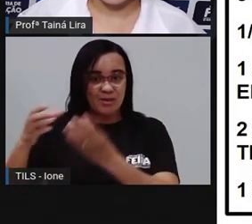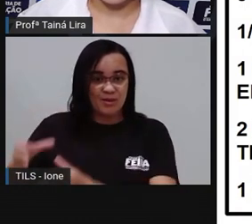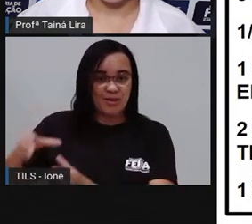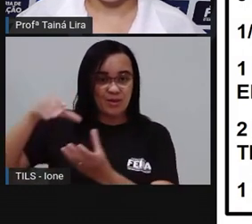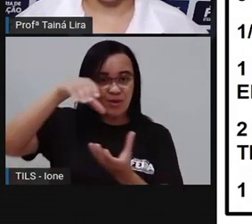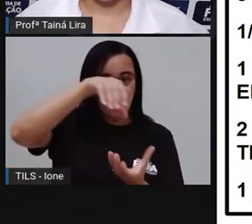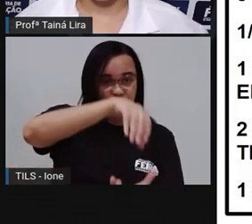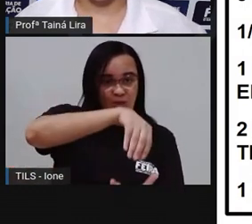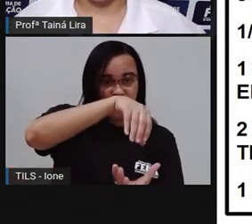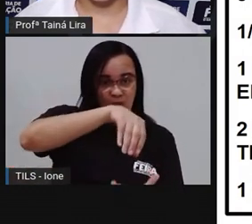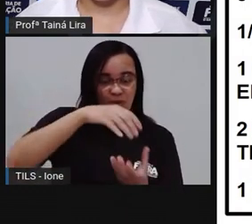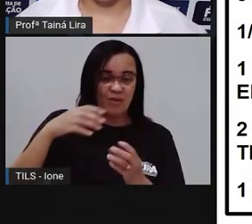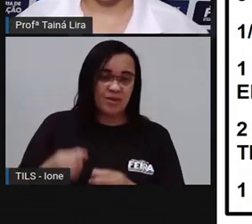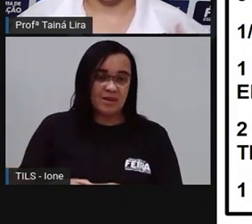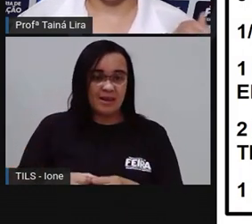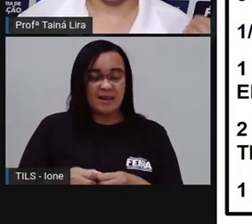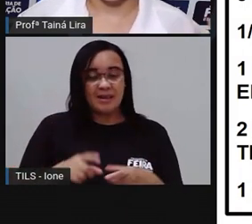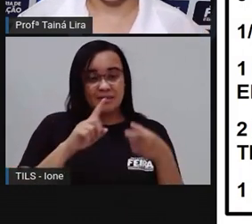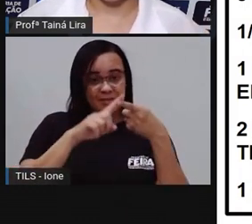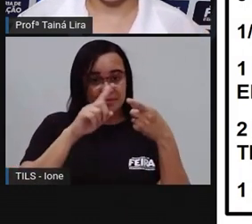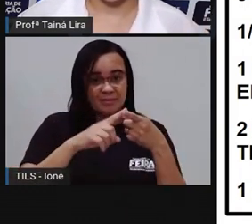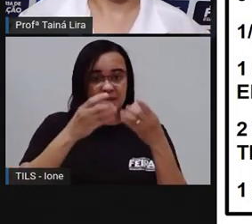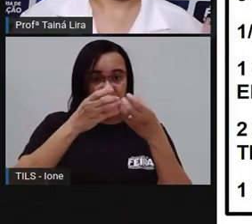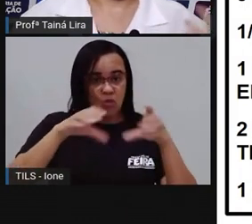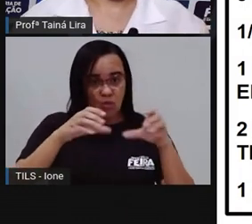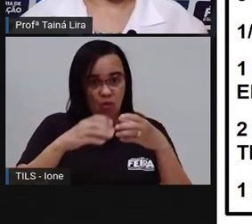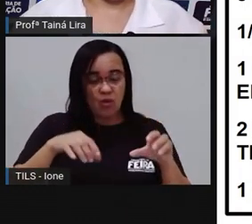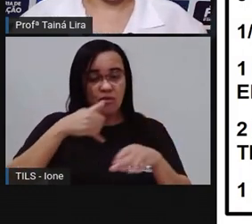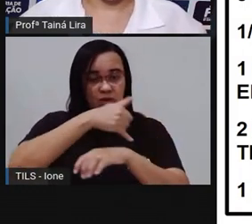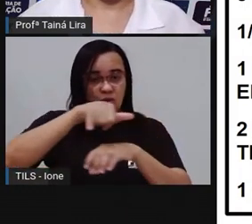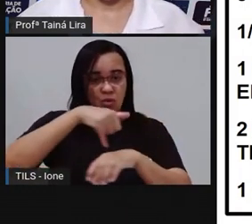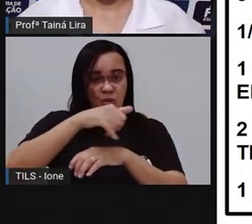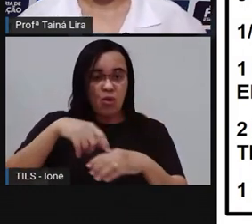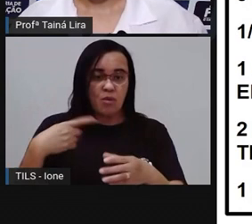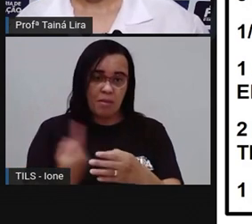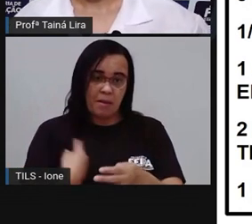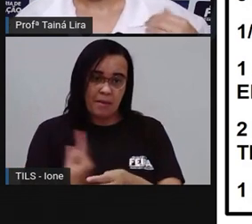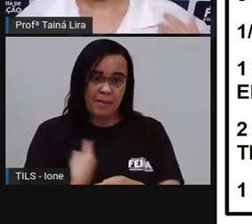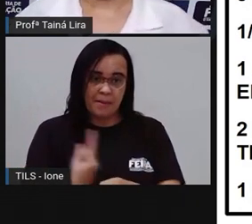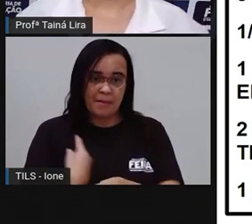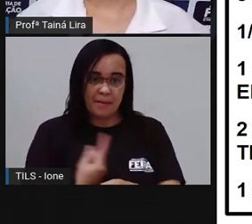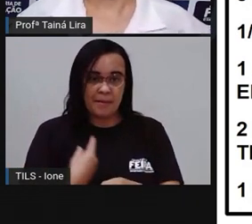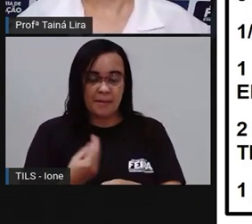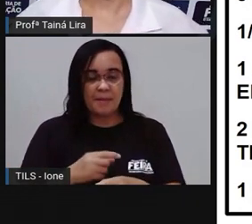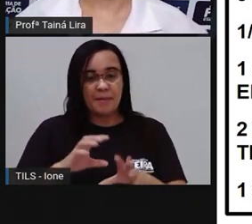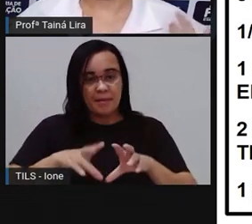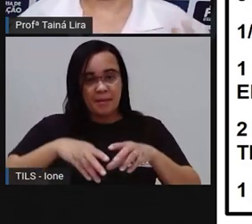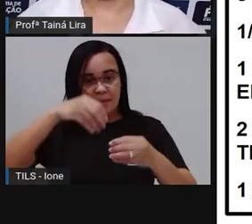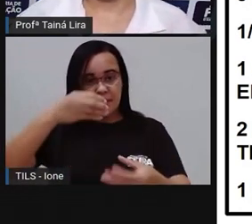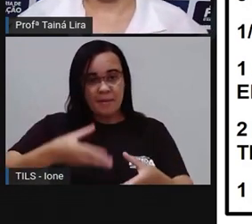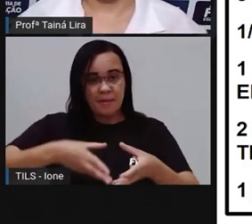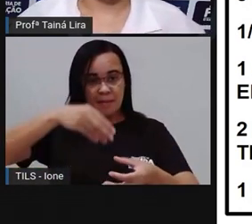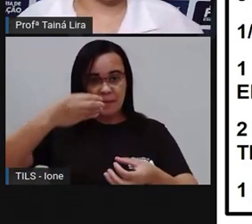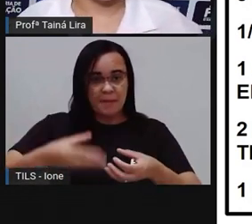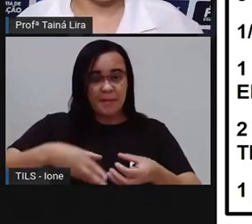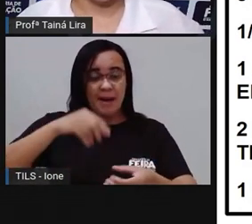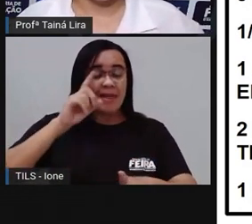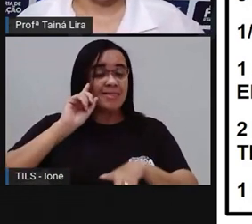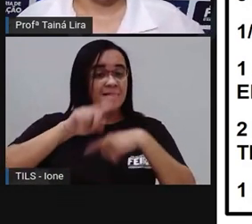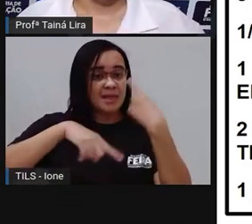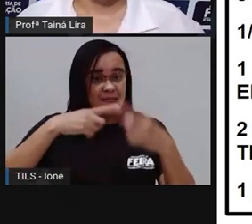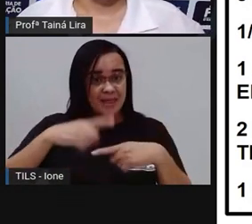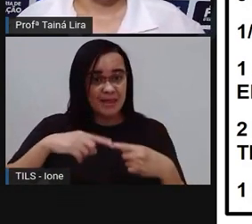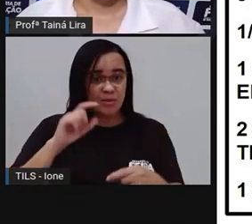picada, os ovos inteiros, o óleo e bater até formar um creme. Depois que eu fiz o creme, o é que eu vou fazer?